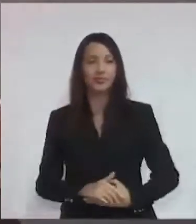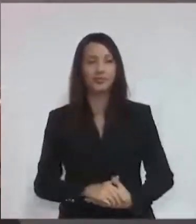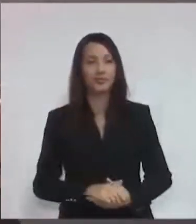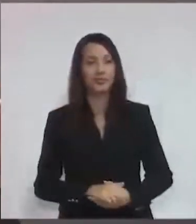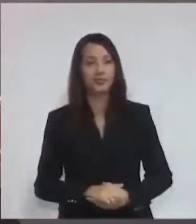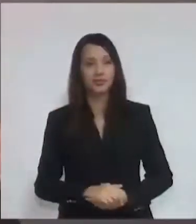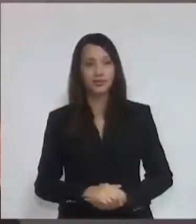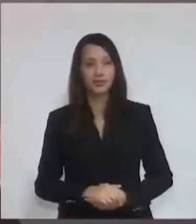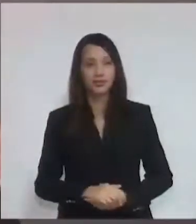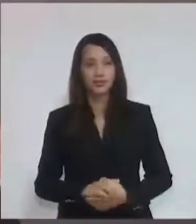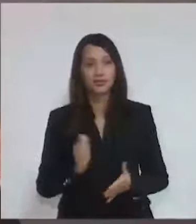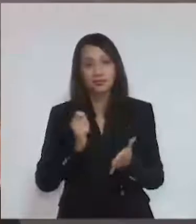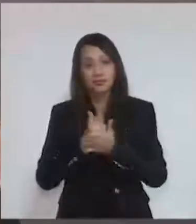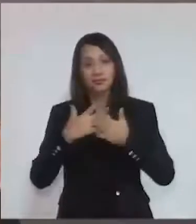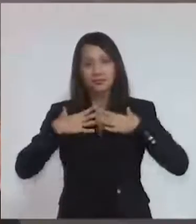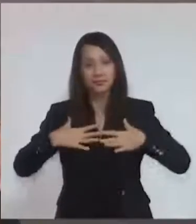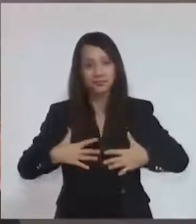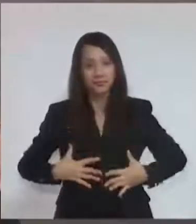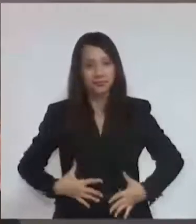Cobramos uniforme.